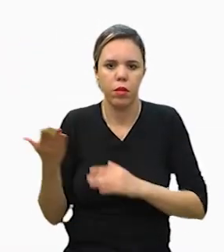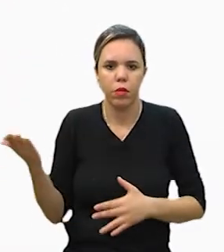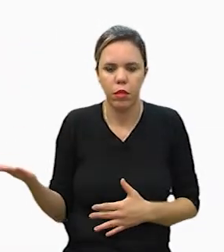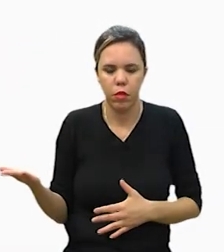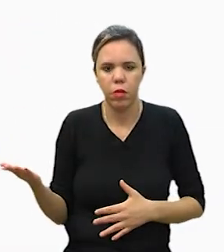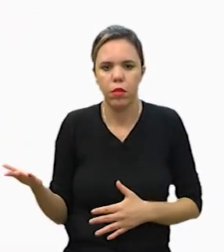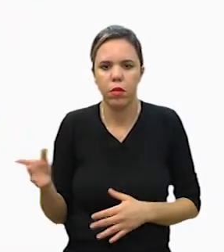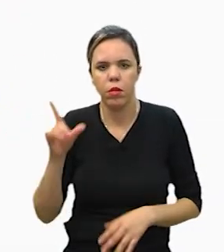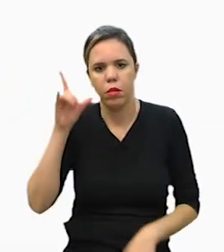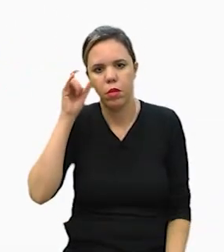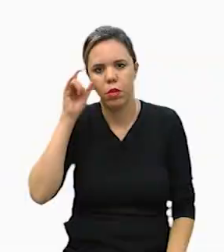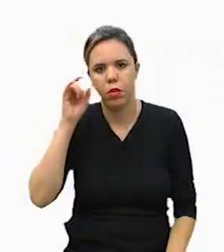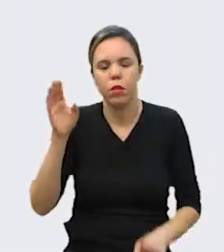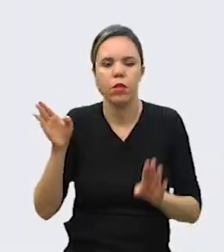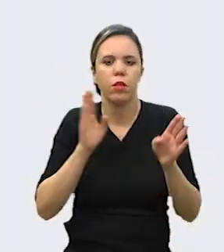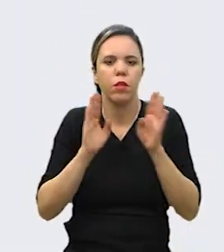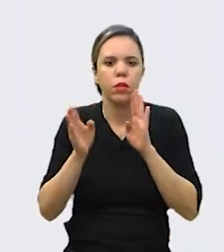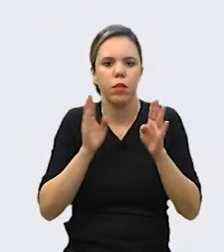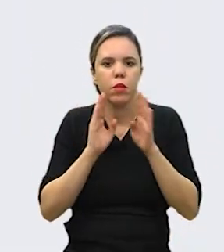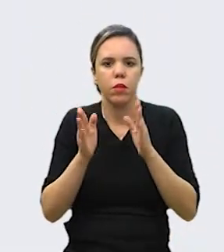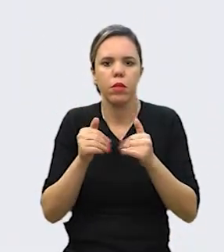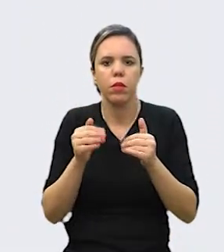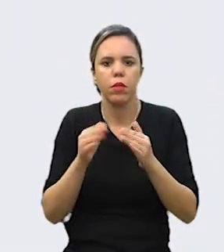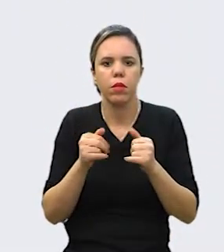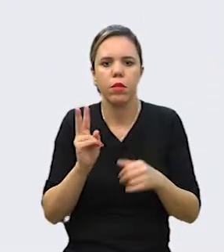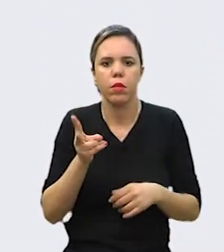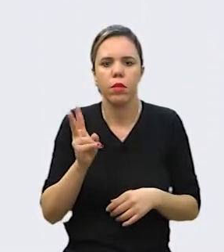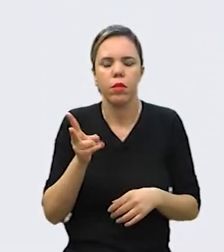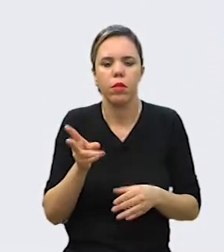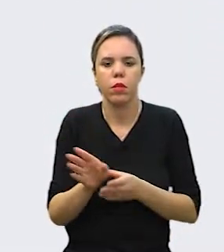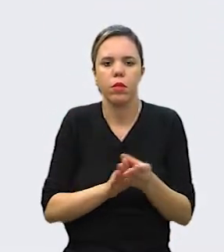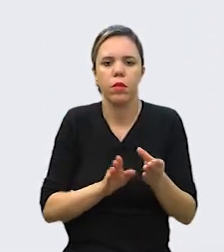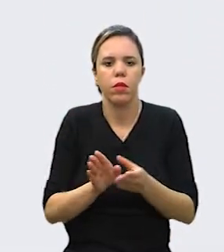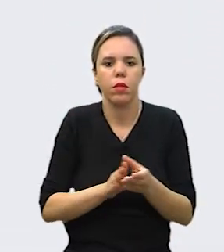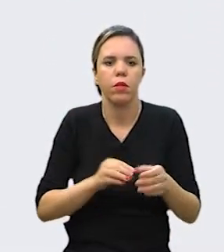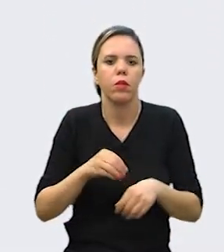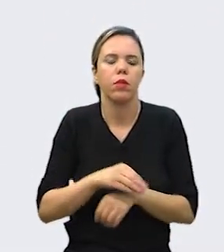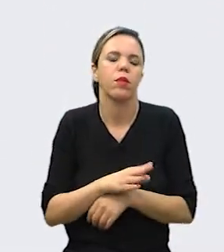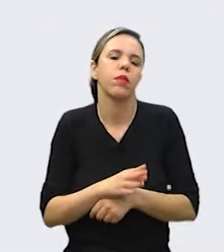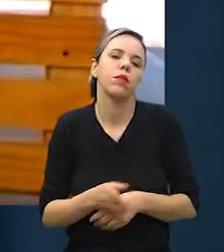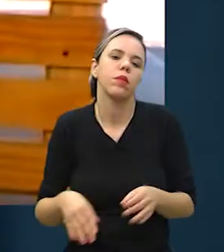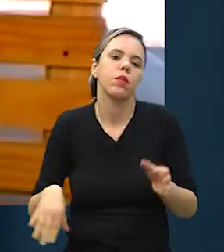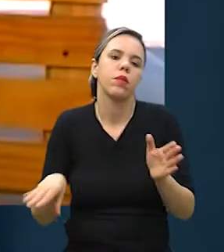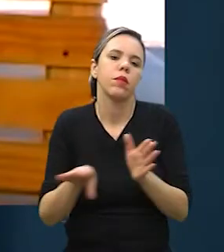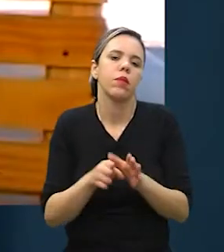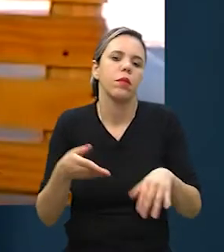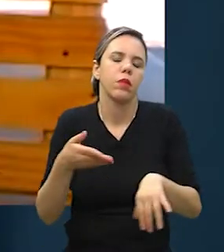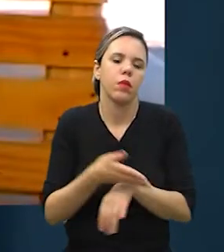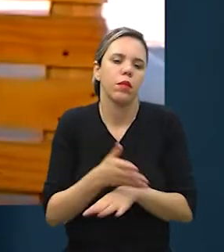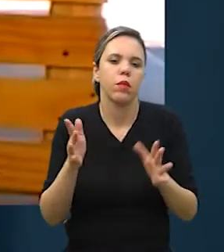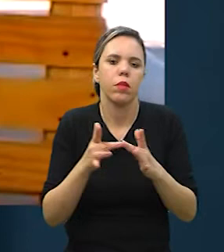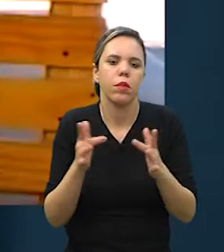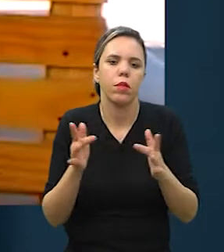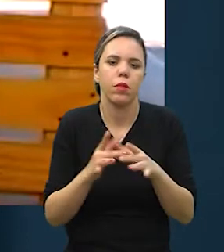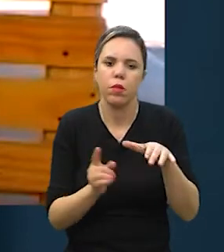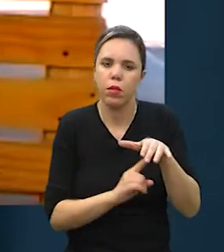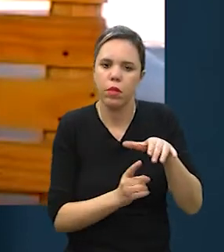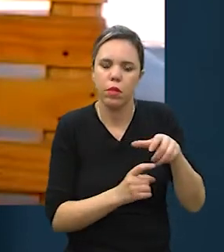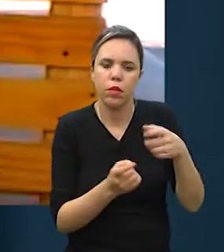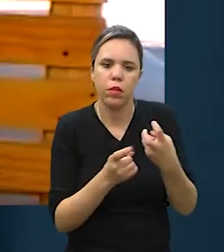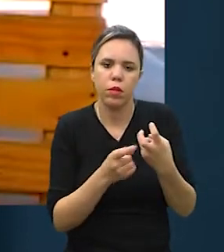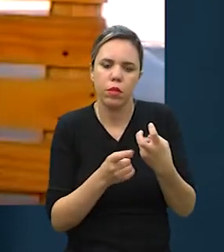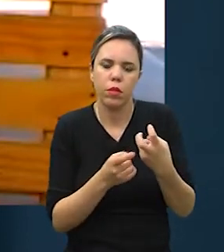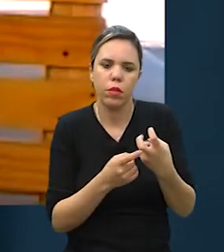mídias sociais, através de Instagram, Facebook, pedíamos sempre muita recomendação. Chegamos a entrar em contato com